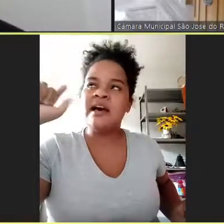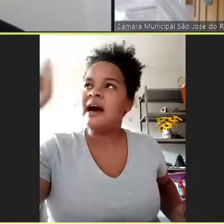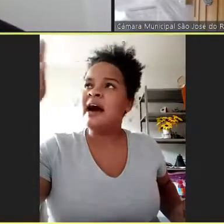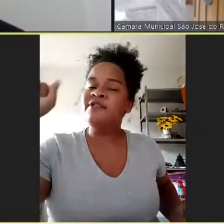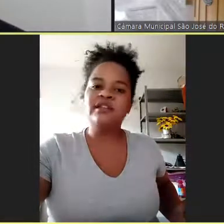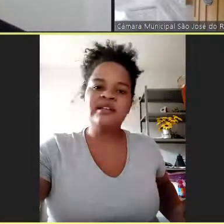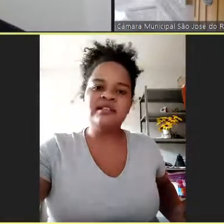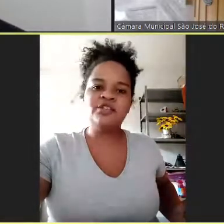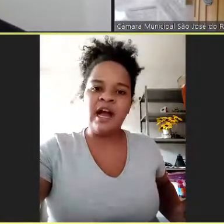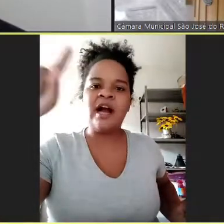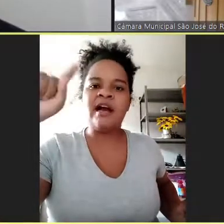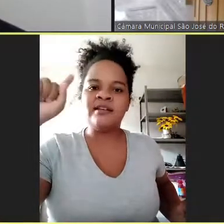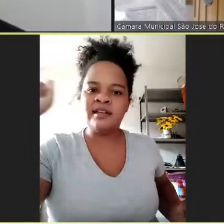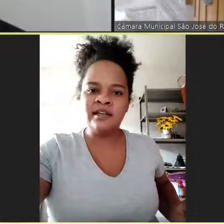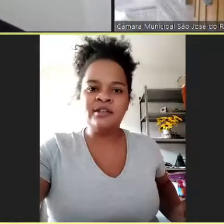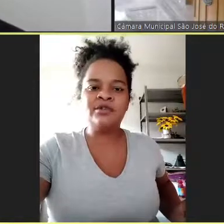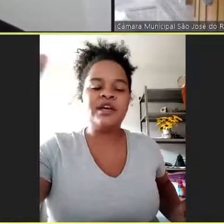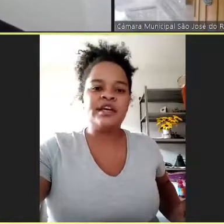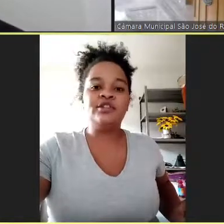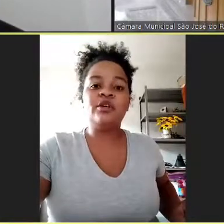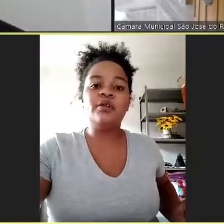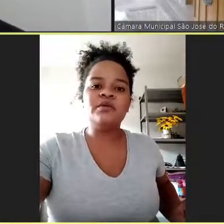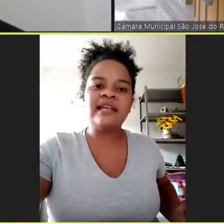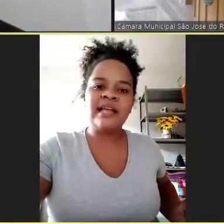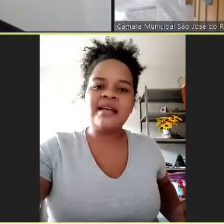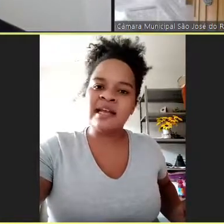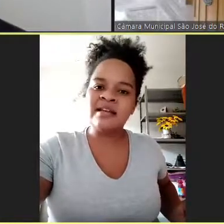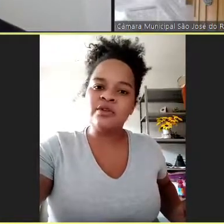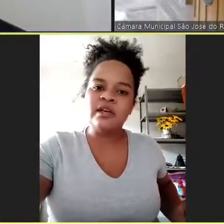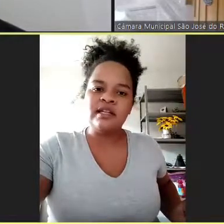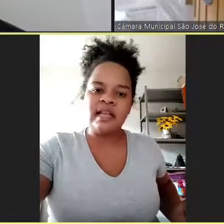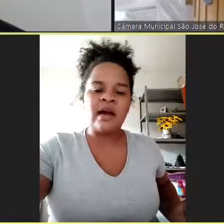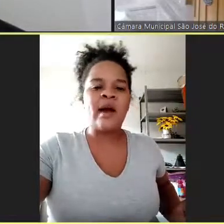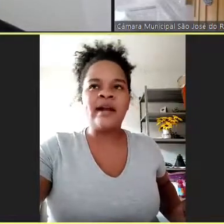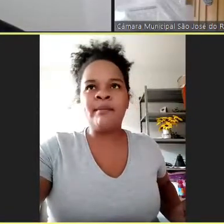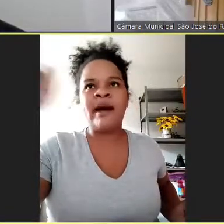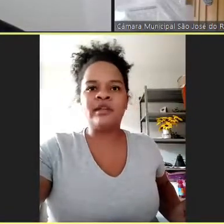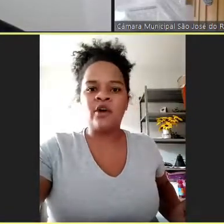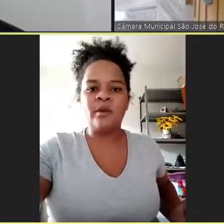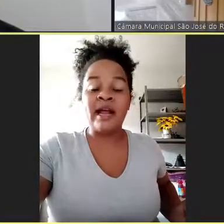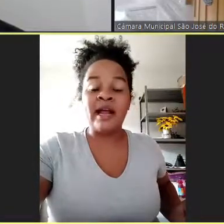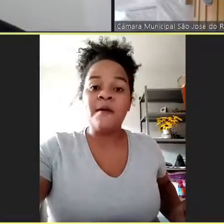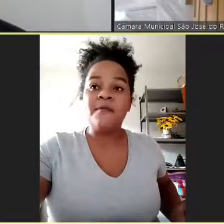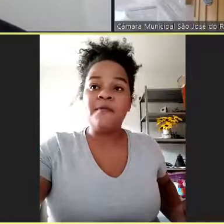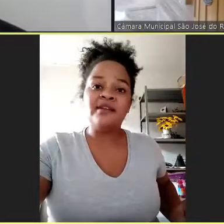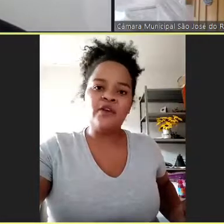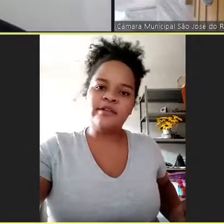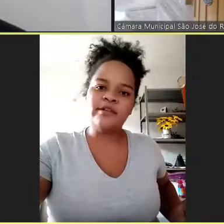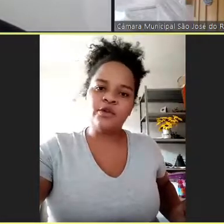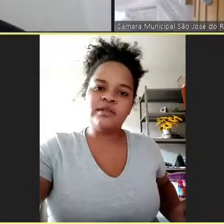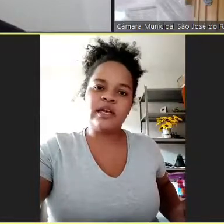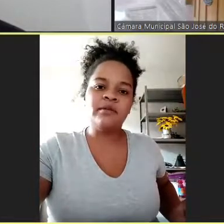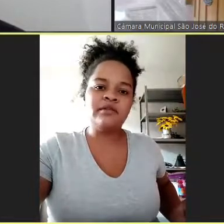a vigilância em chácaras, ranchos, que a gente não consegue ter acesso, né? A guarda bate, não tem como entrar. Dessa forma,